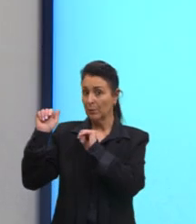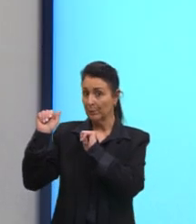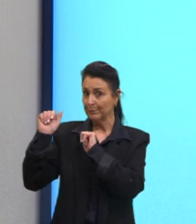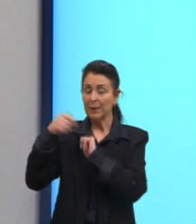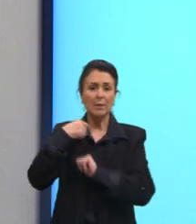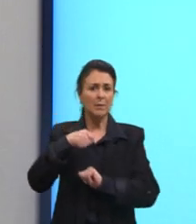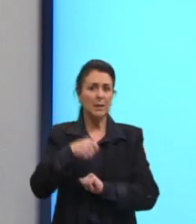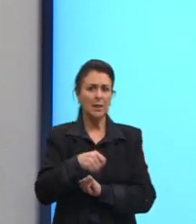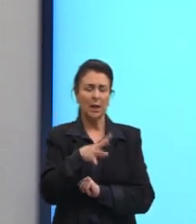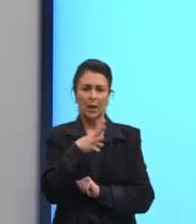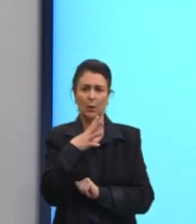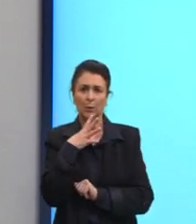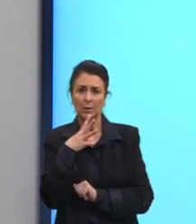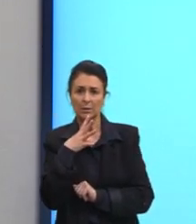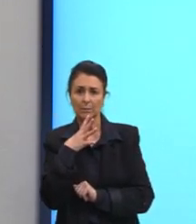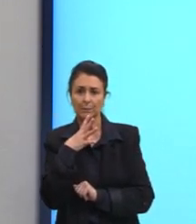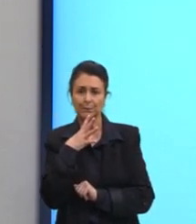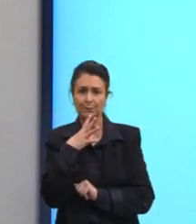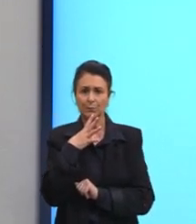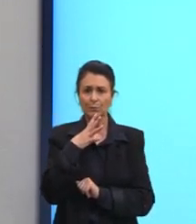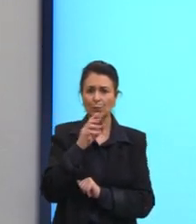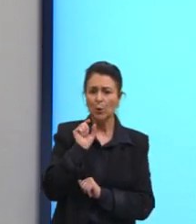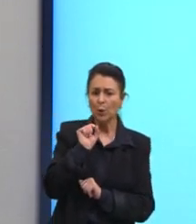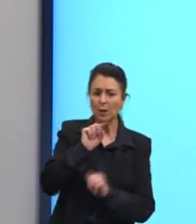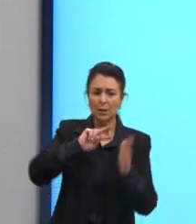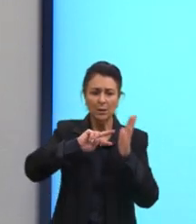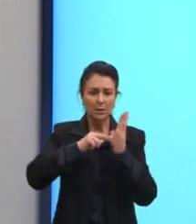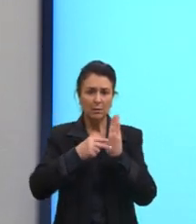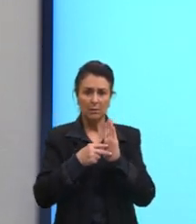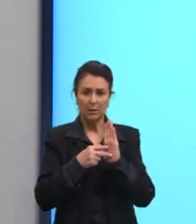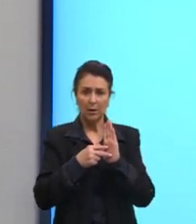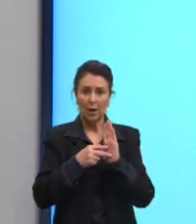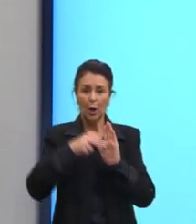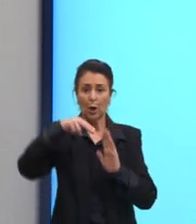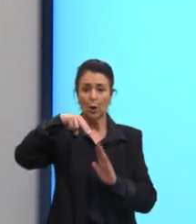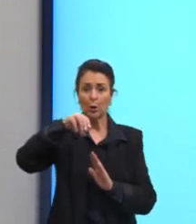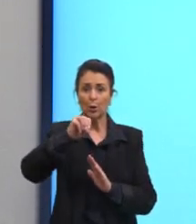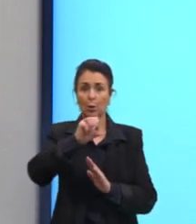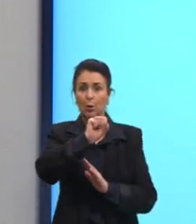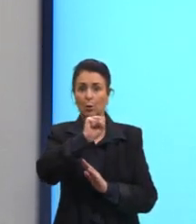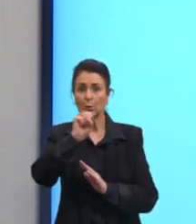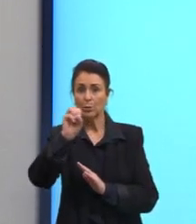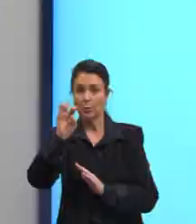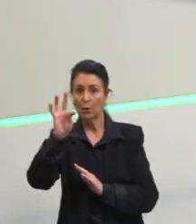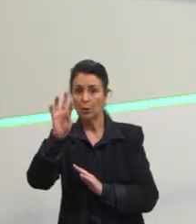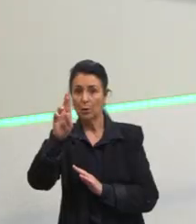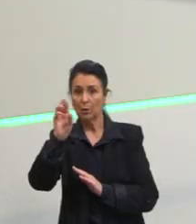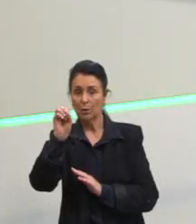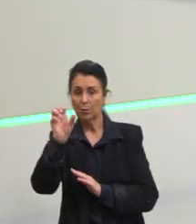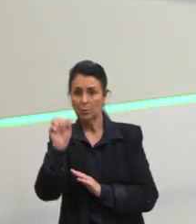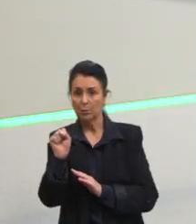conhecer o que significa nós outros. Nós outros é um pronome, pronome, pertence à